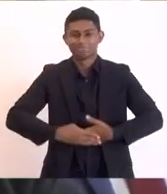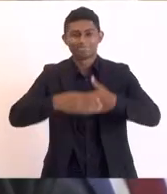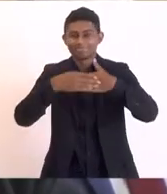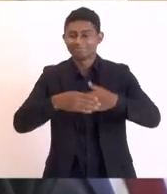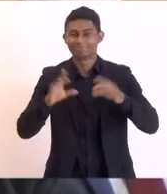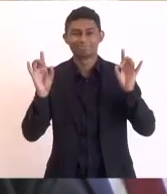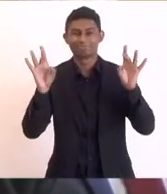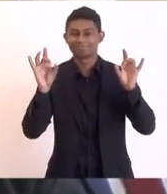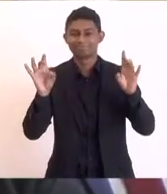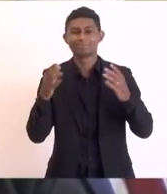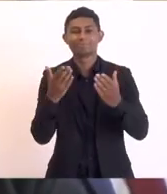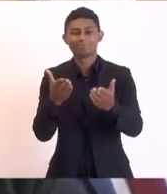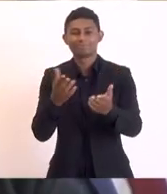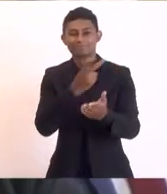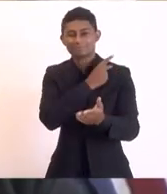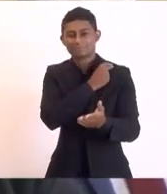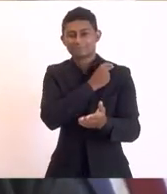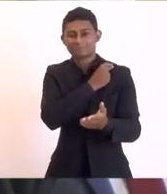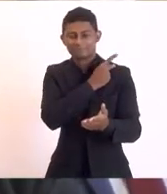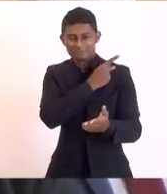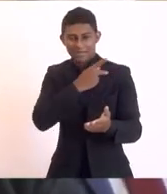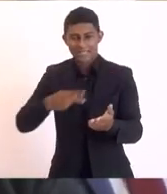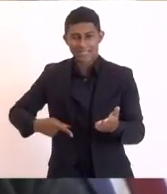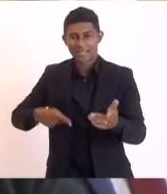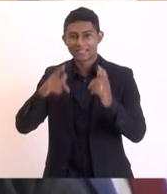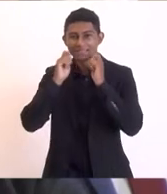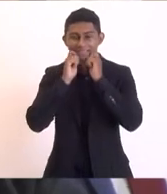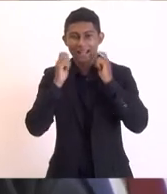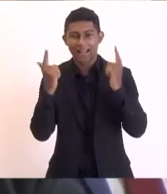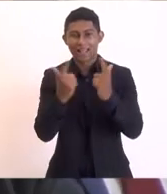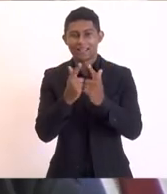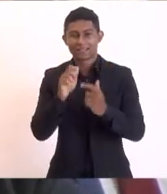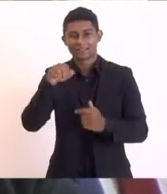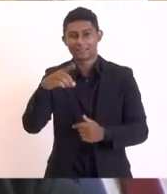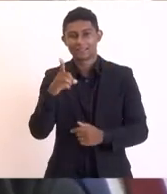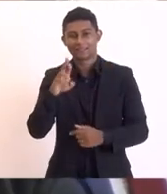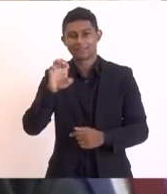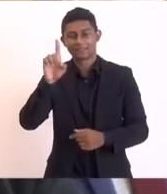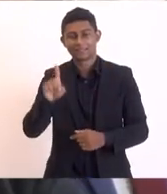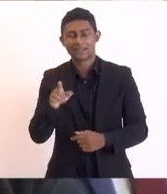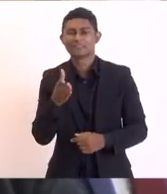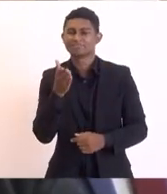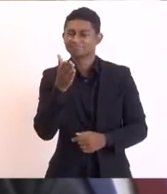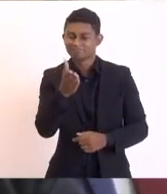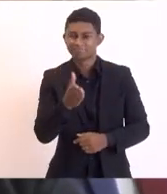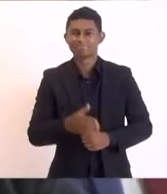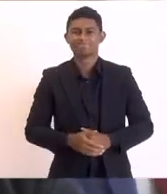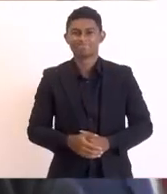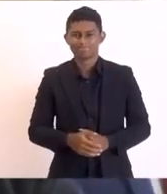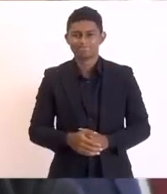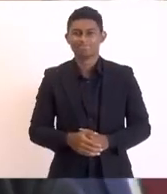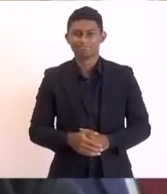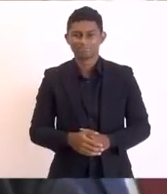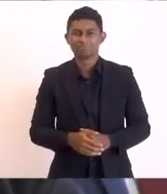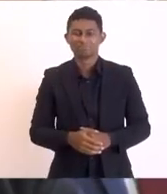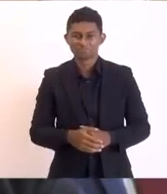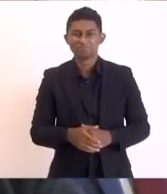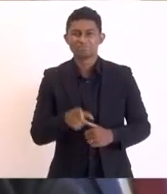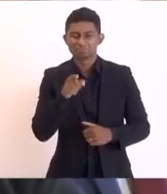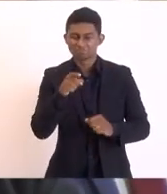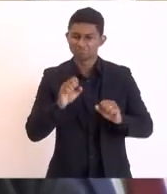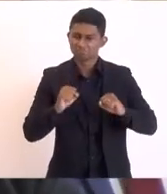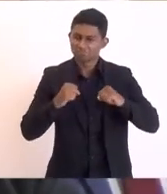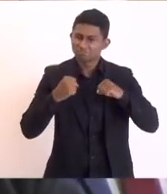nosso presidente da Alerje André Siciliano cada vez mais encurtando distância